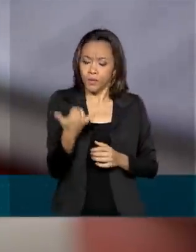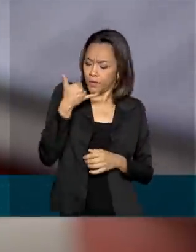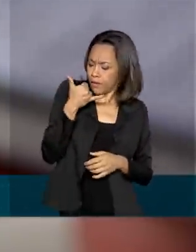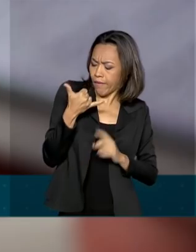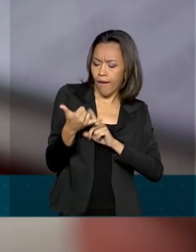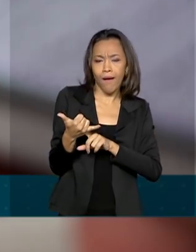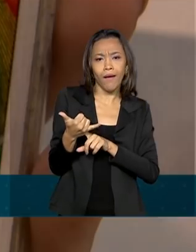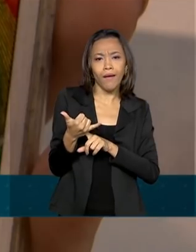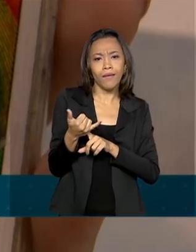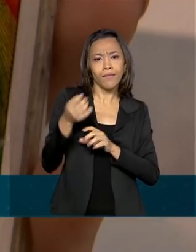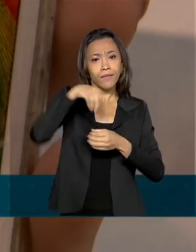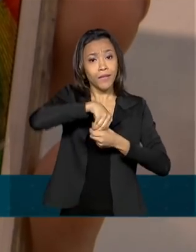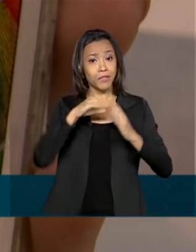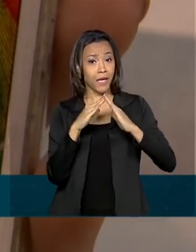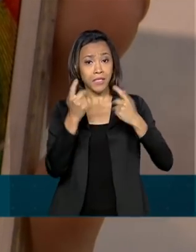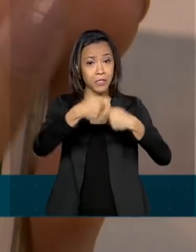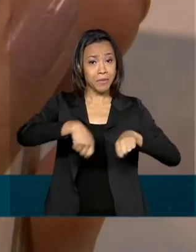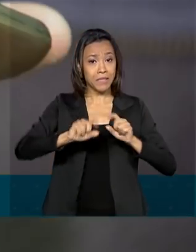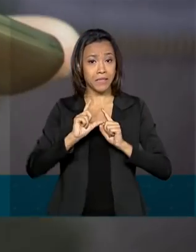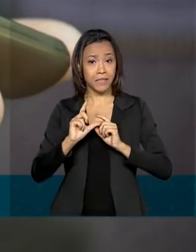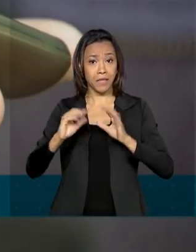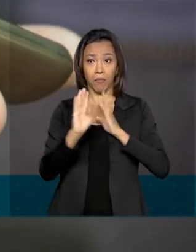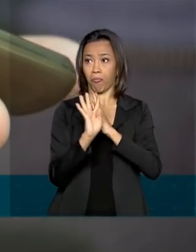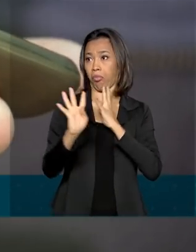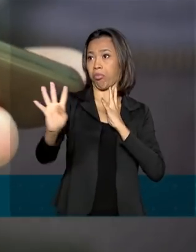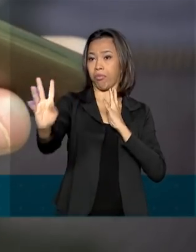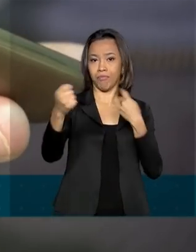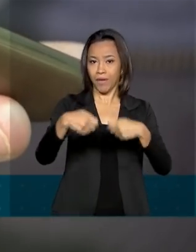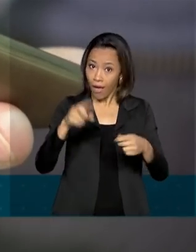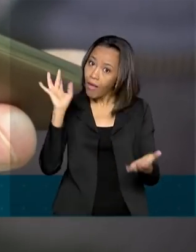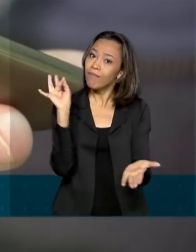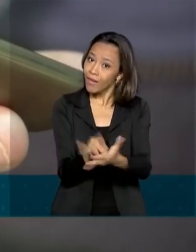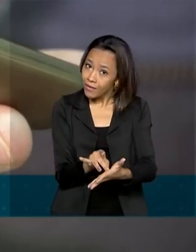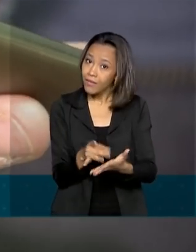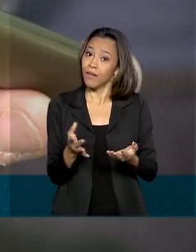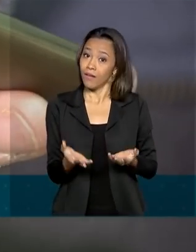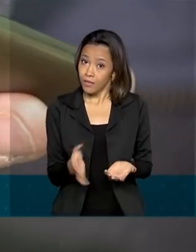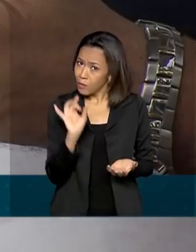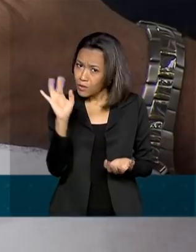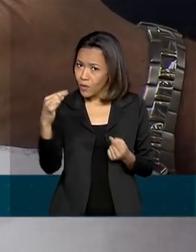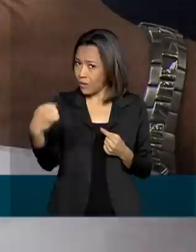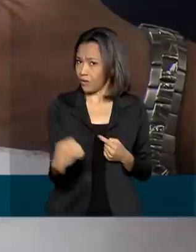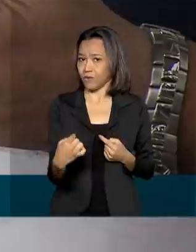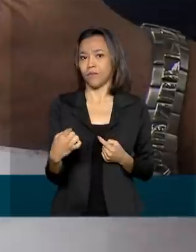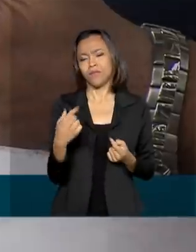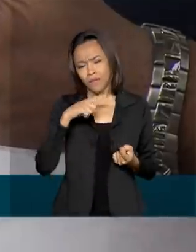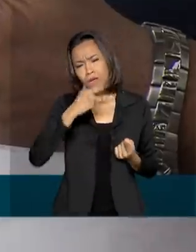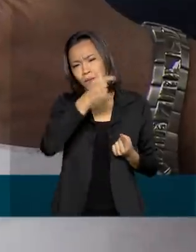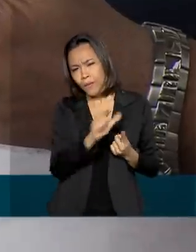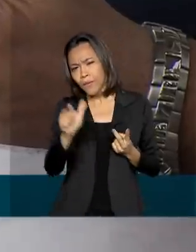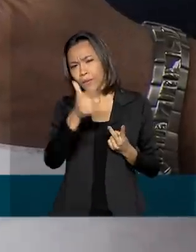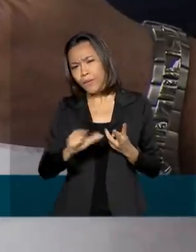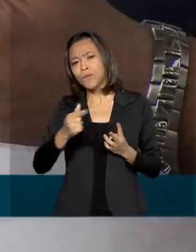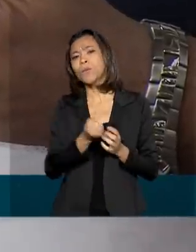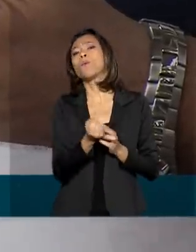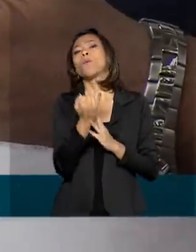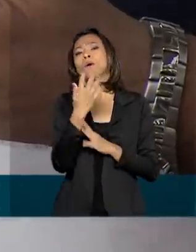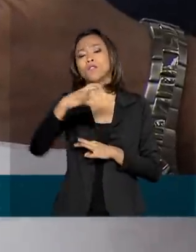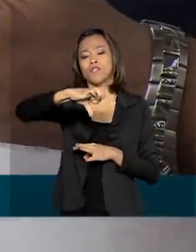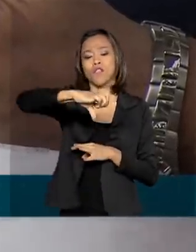enfrentar filas? Isso é realidade. E não só esses serviços, mas outros 90